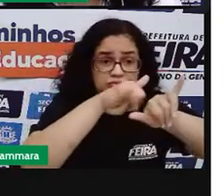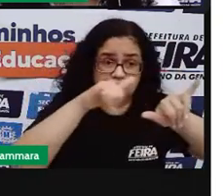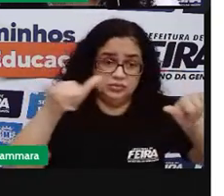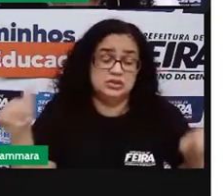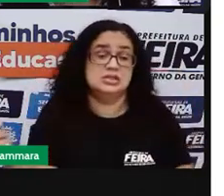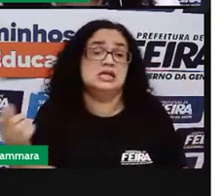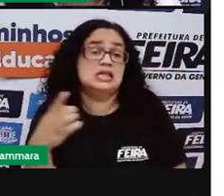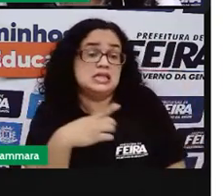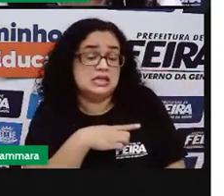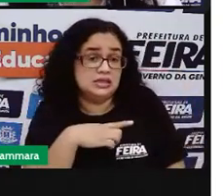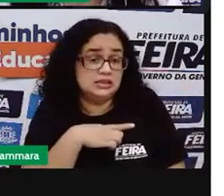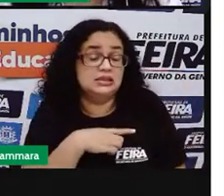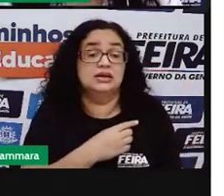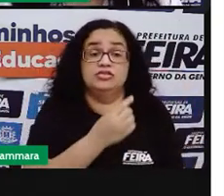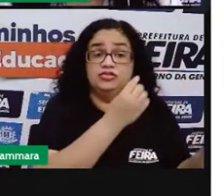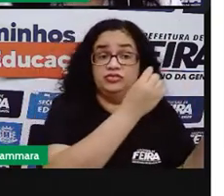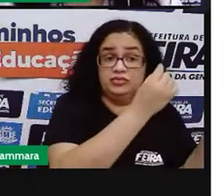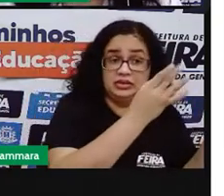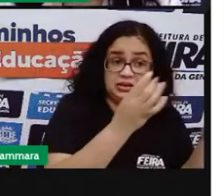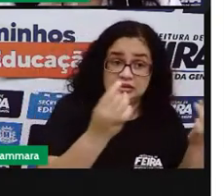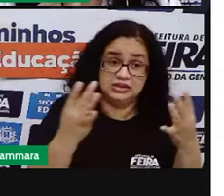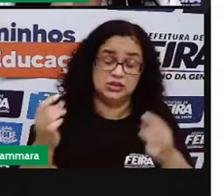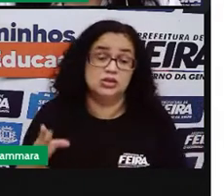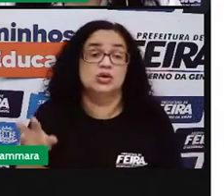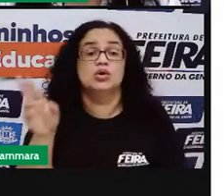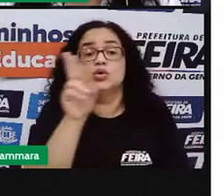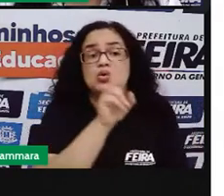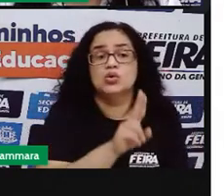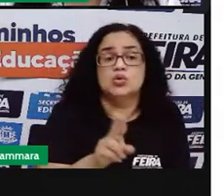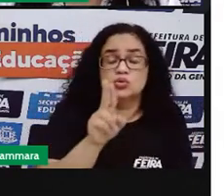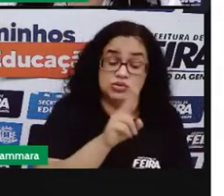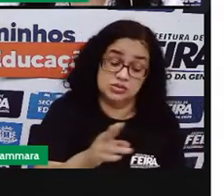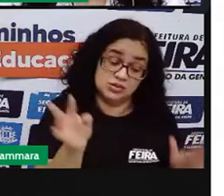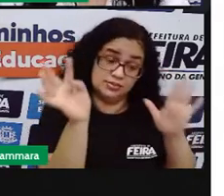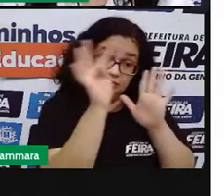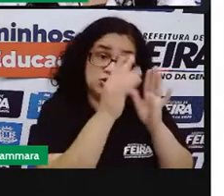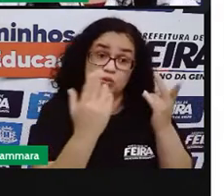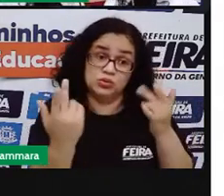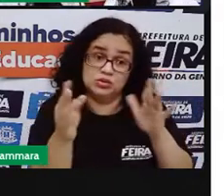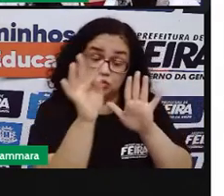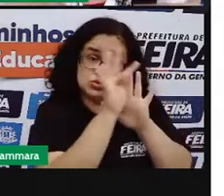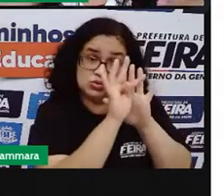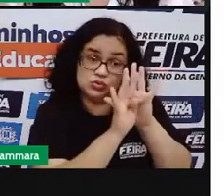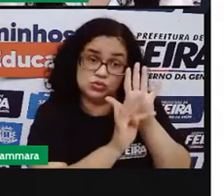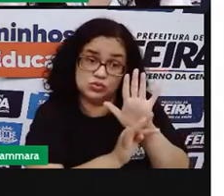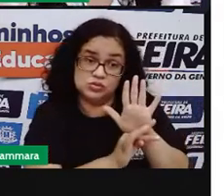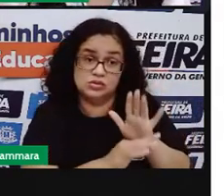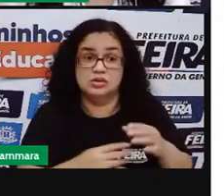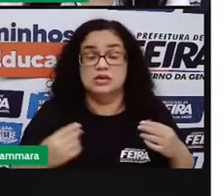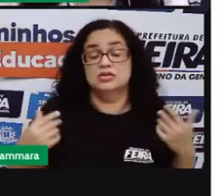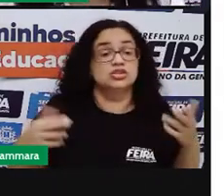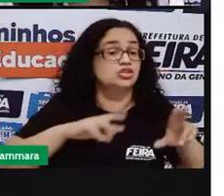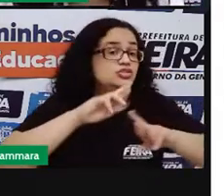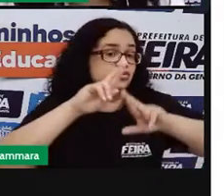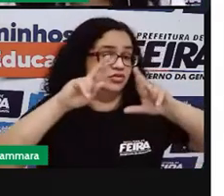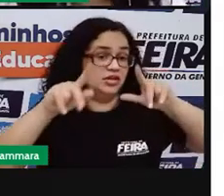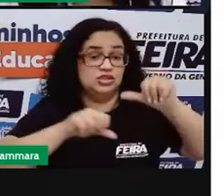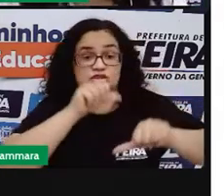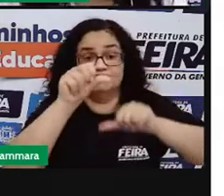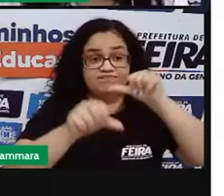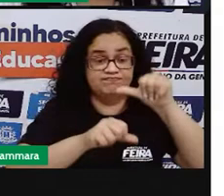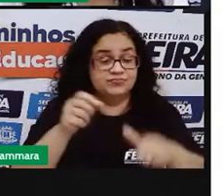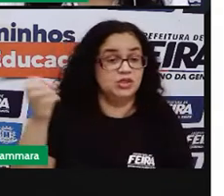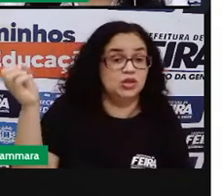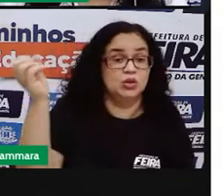que ainda estão no mercado, utilizam o mesmo texto, só que com a roupa nova, atual.